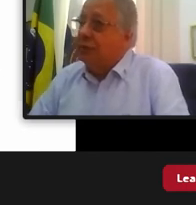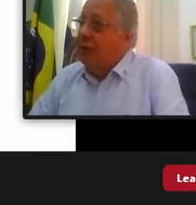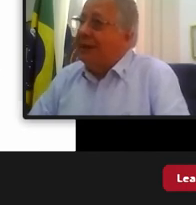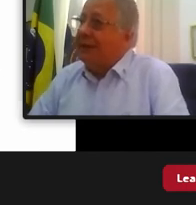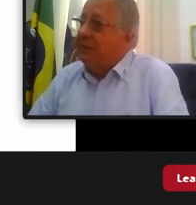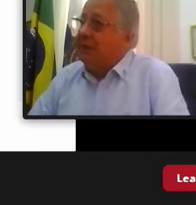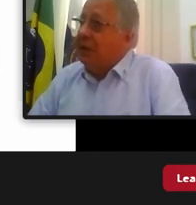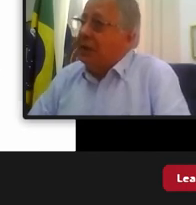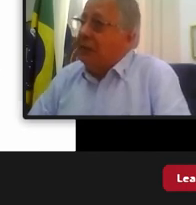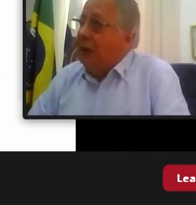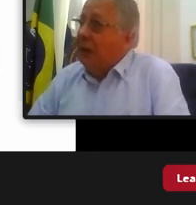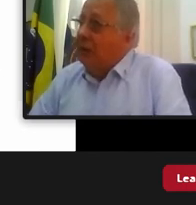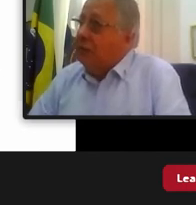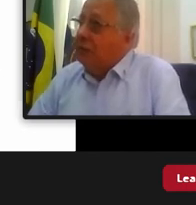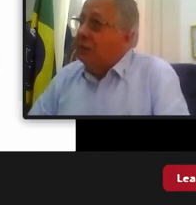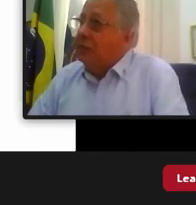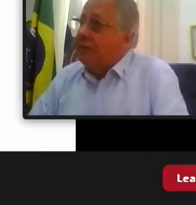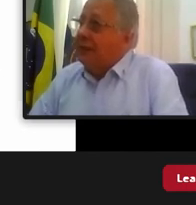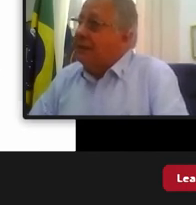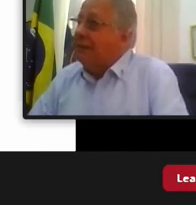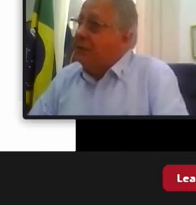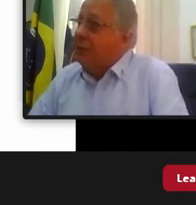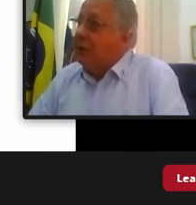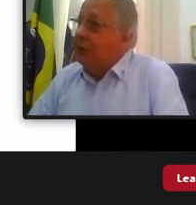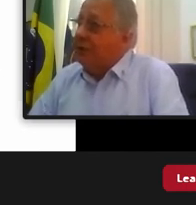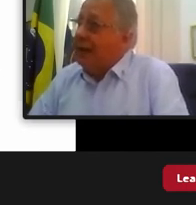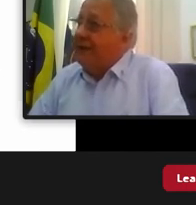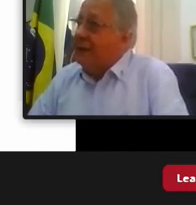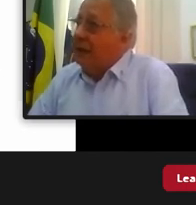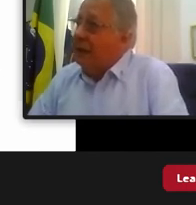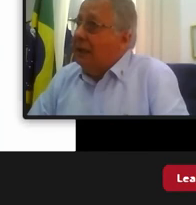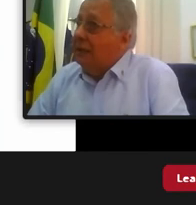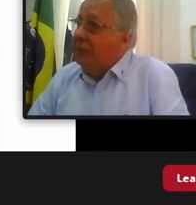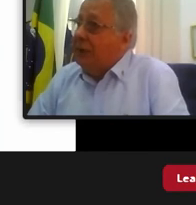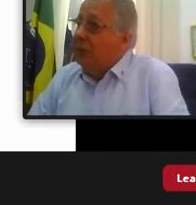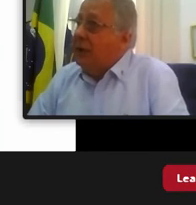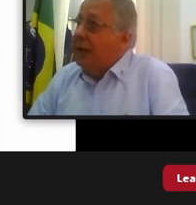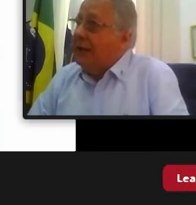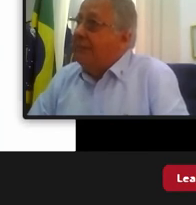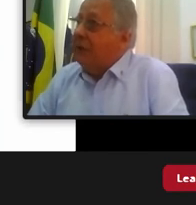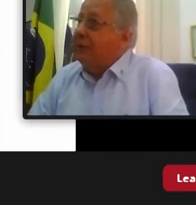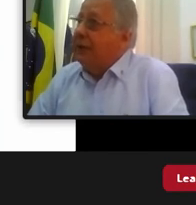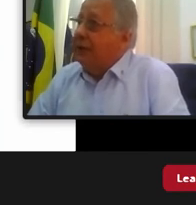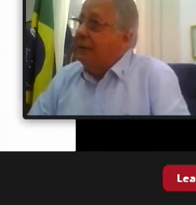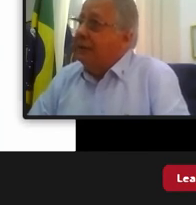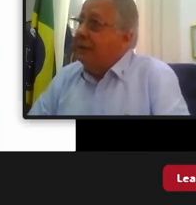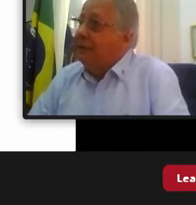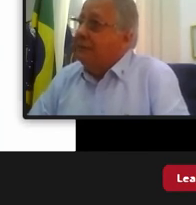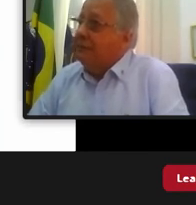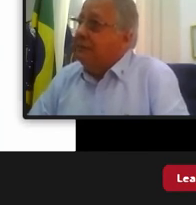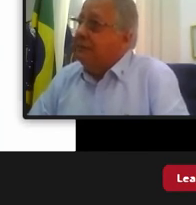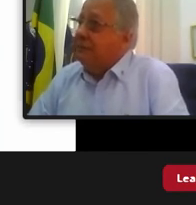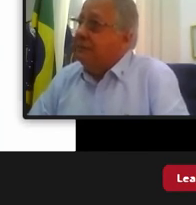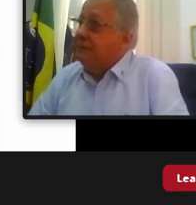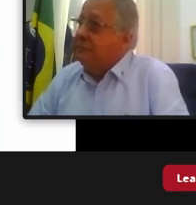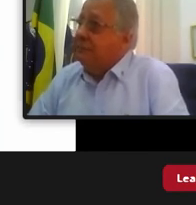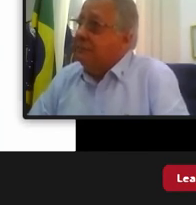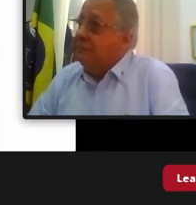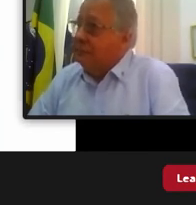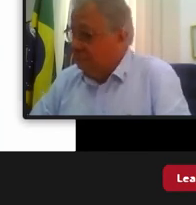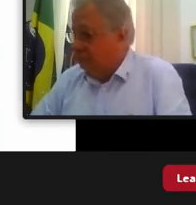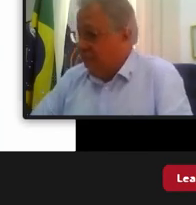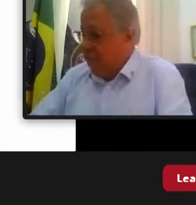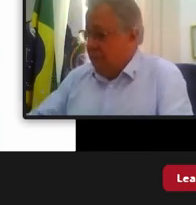eles se cruzam e vão paralelos é no equipamento submarino nas válvulas submarinas eles se